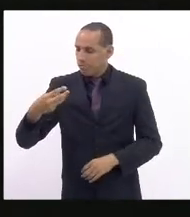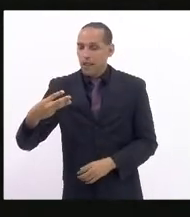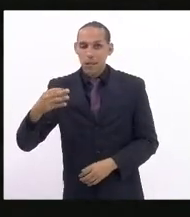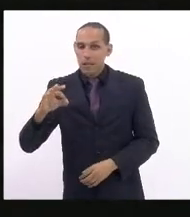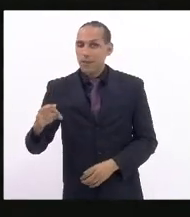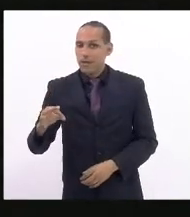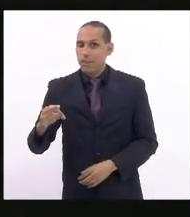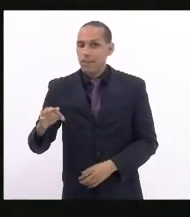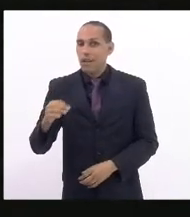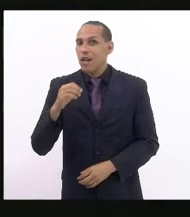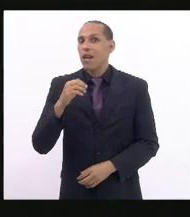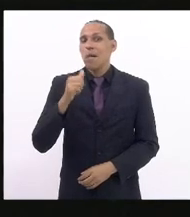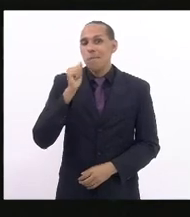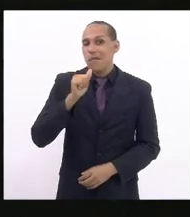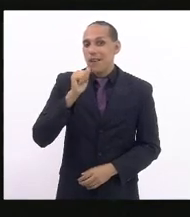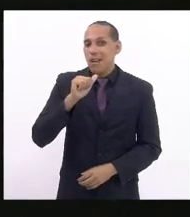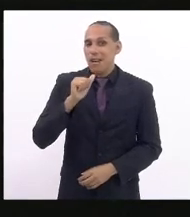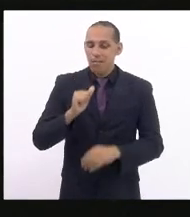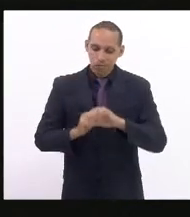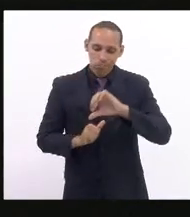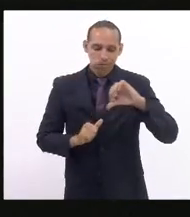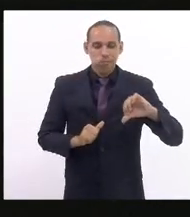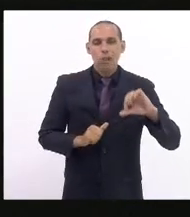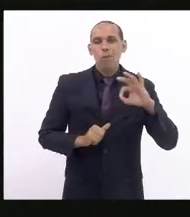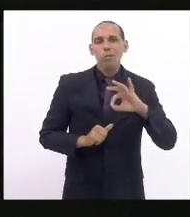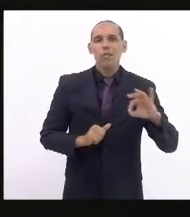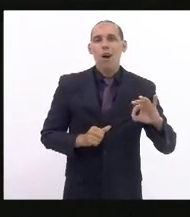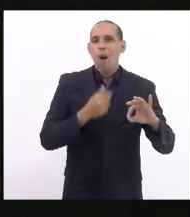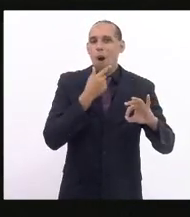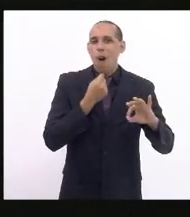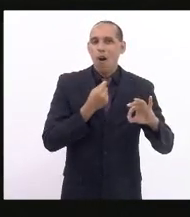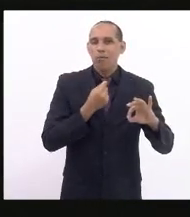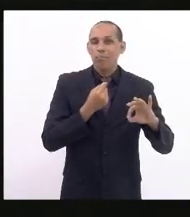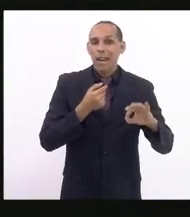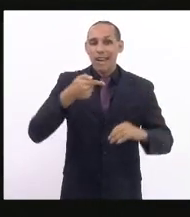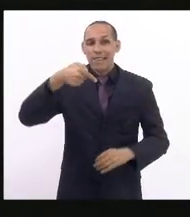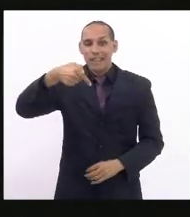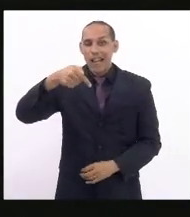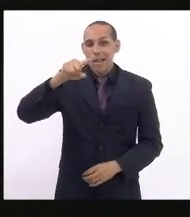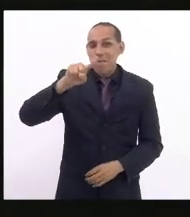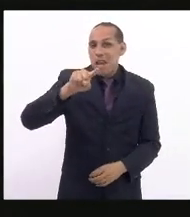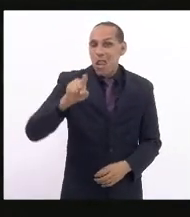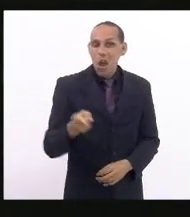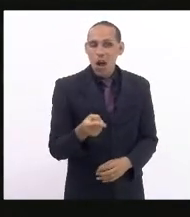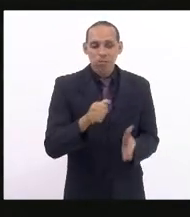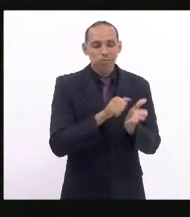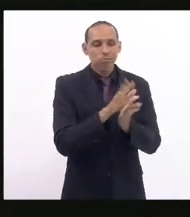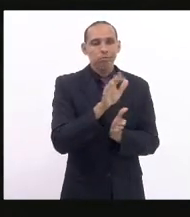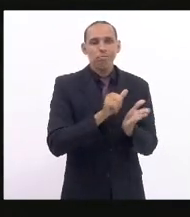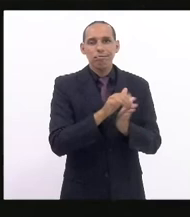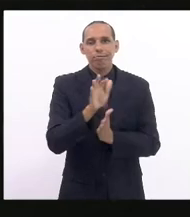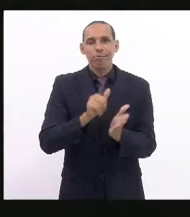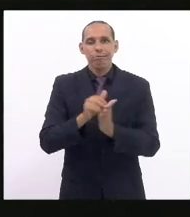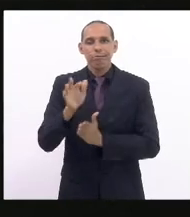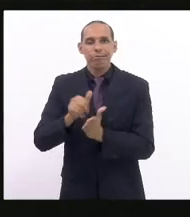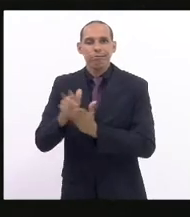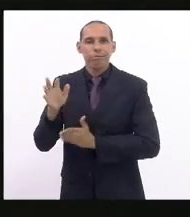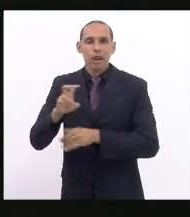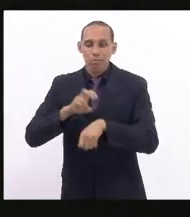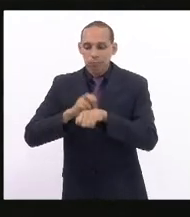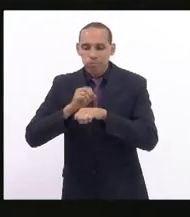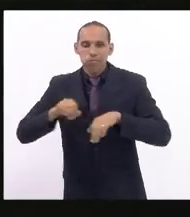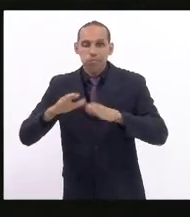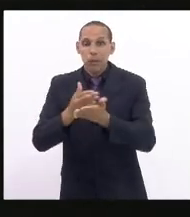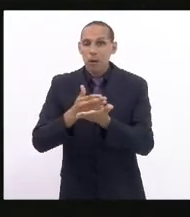e 9% eram homens. 7 milhões de mulheres deixaram os postos de trabalho no início da pandemia,